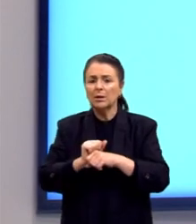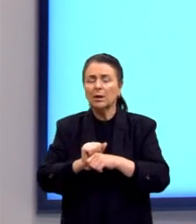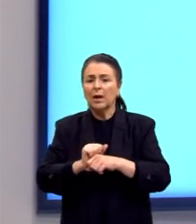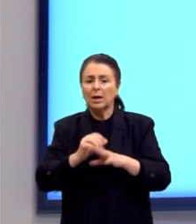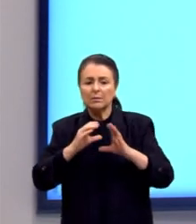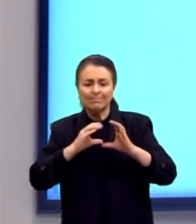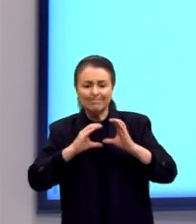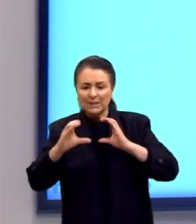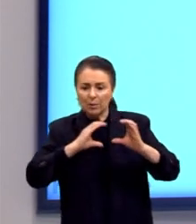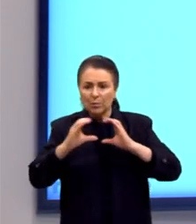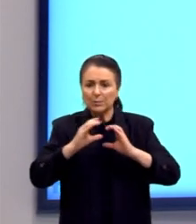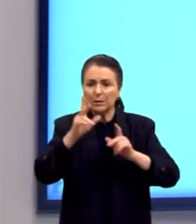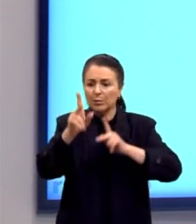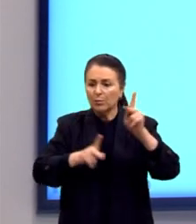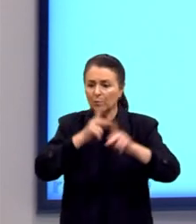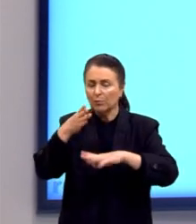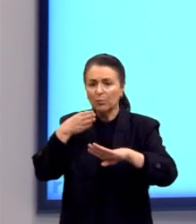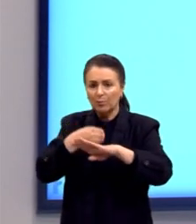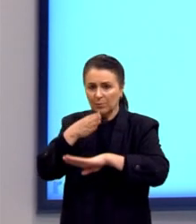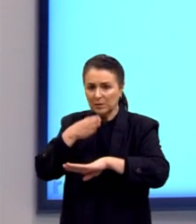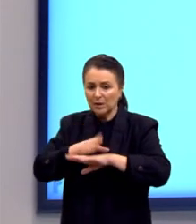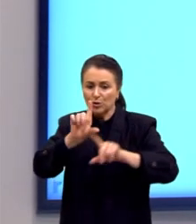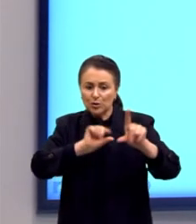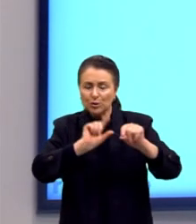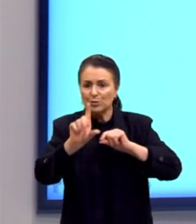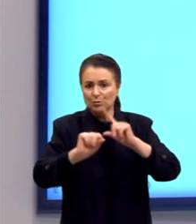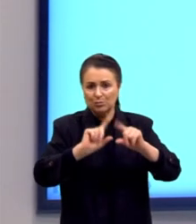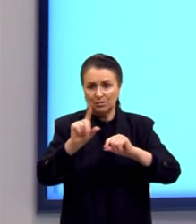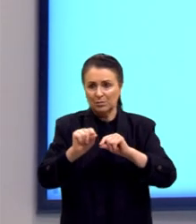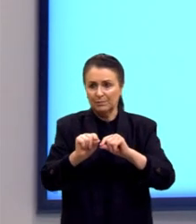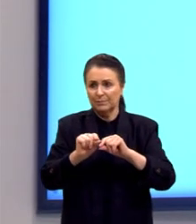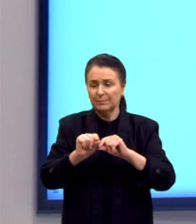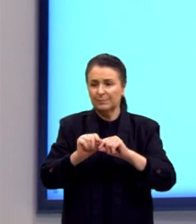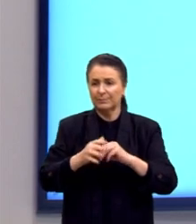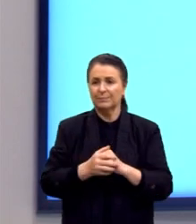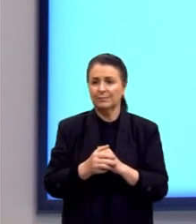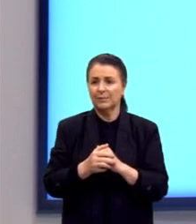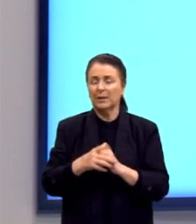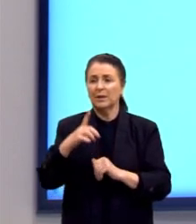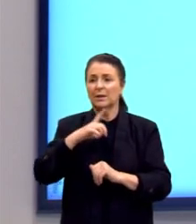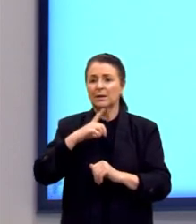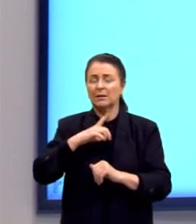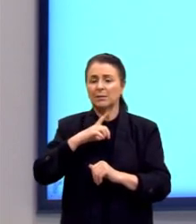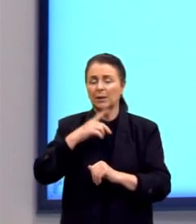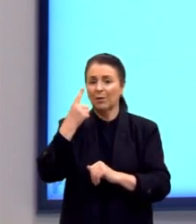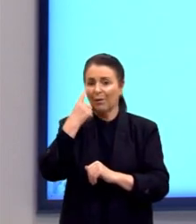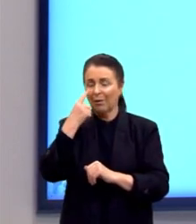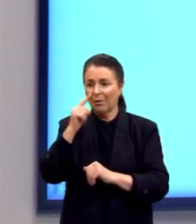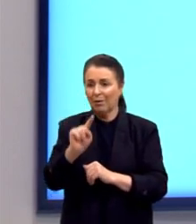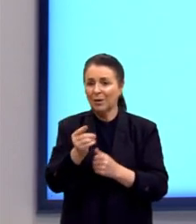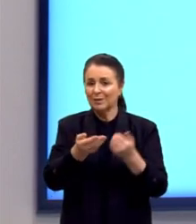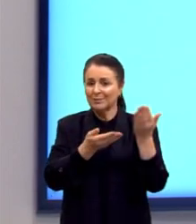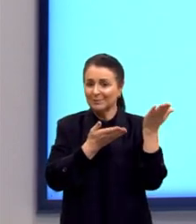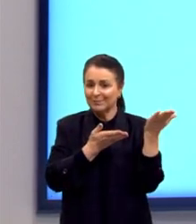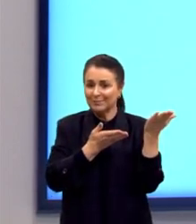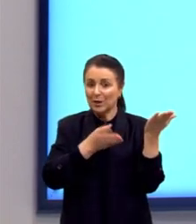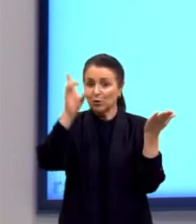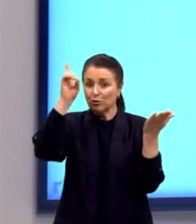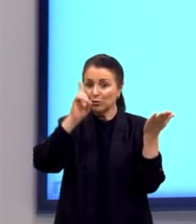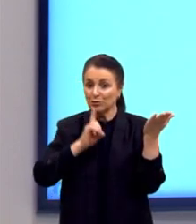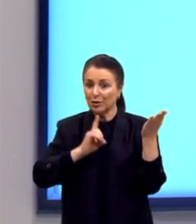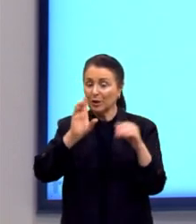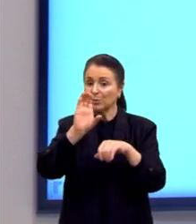nós como povo, participar dessas atividades. Certo? Aqui também tem, olha só, os direitos civis,